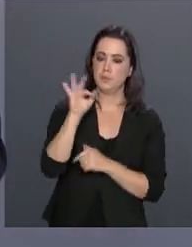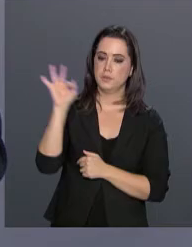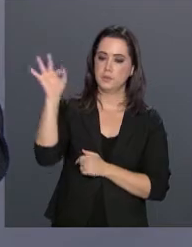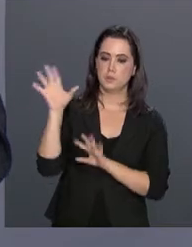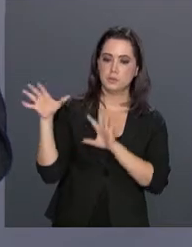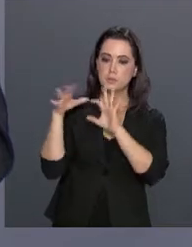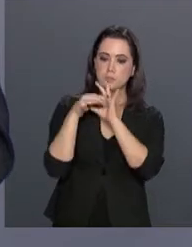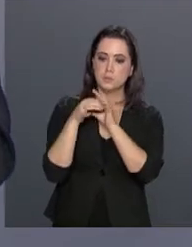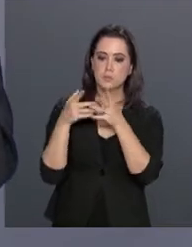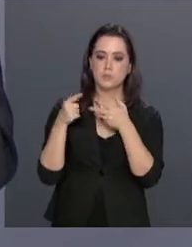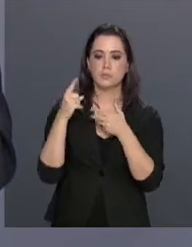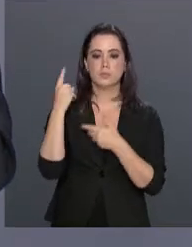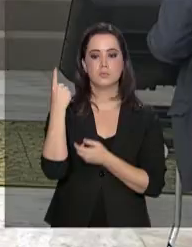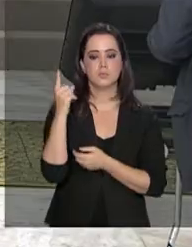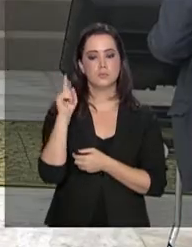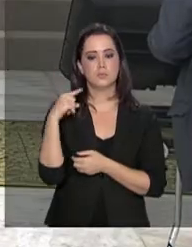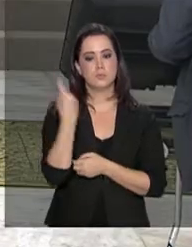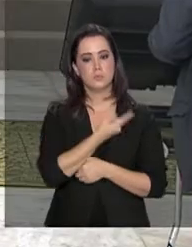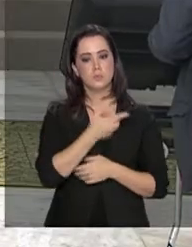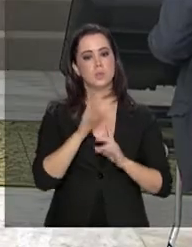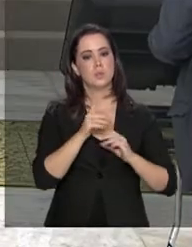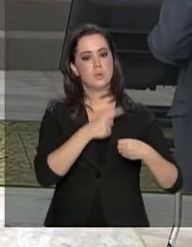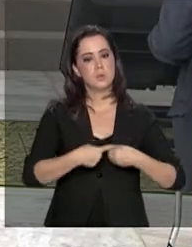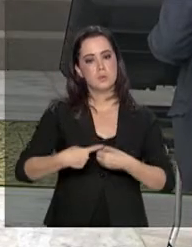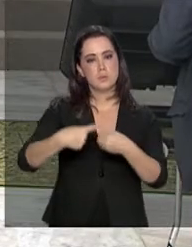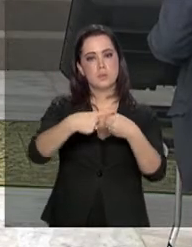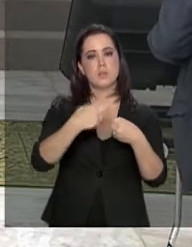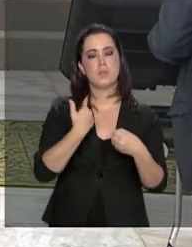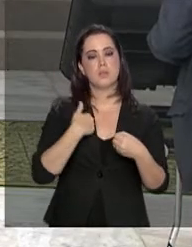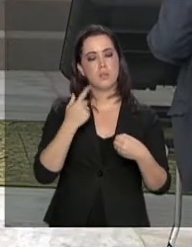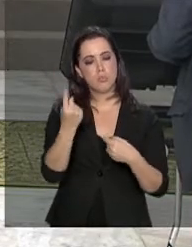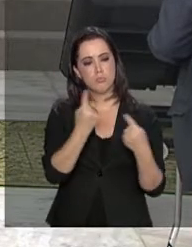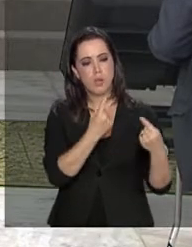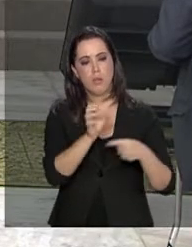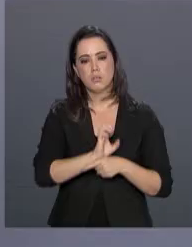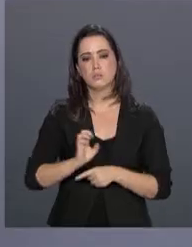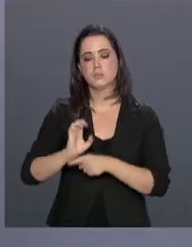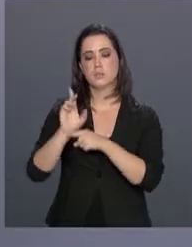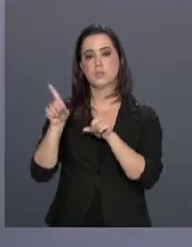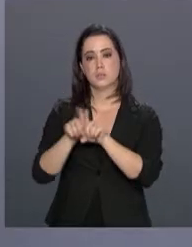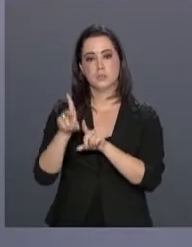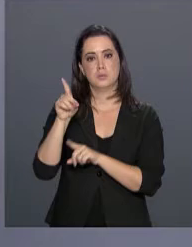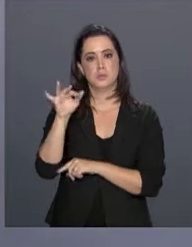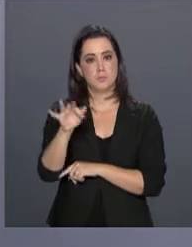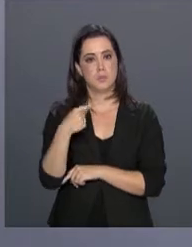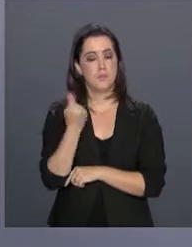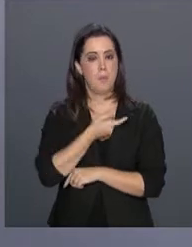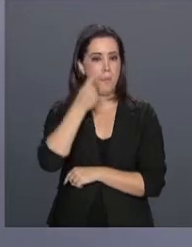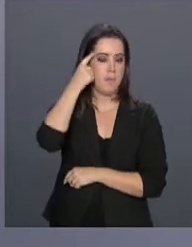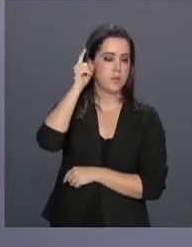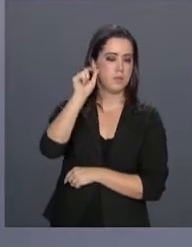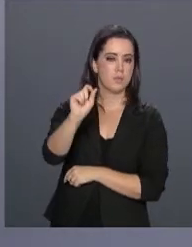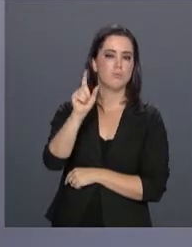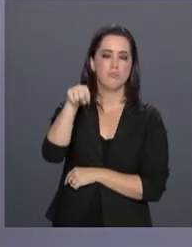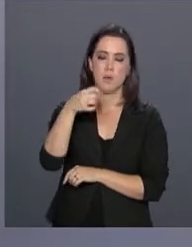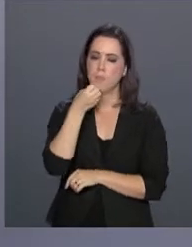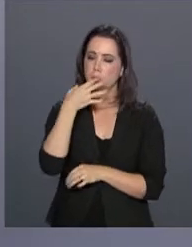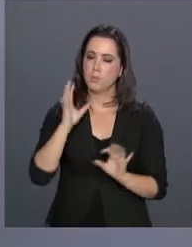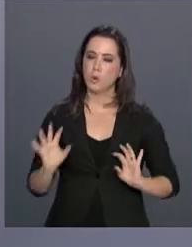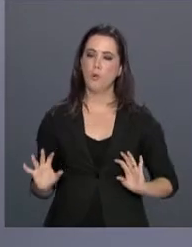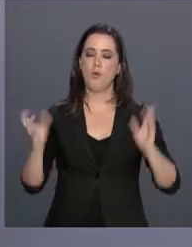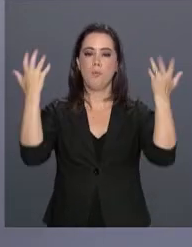conectada com os municípios, com os estados, com o Distrito Federal. Este é o momento, penso eu, de comemoração,